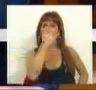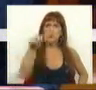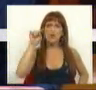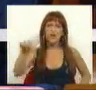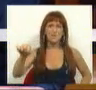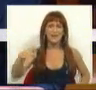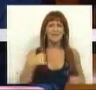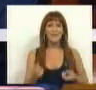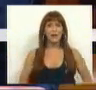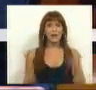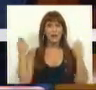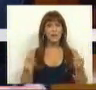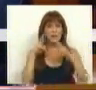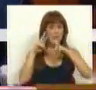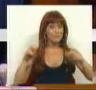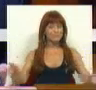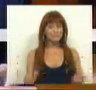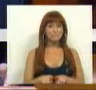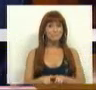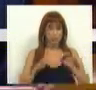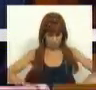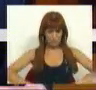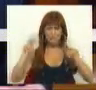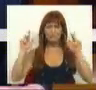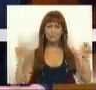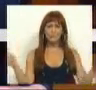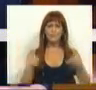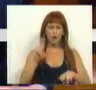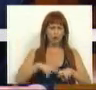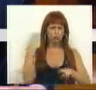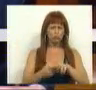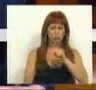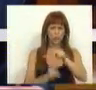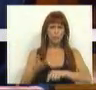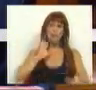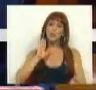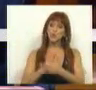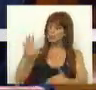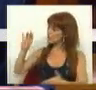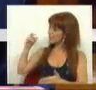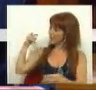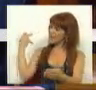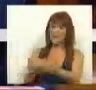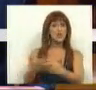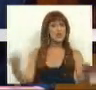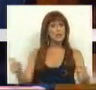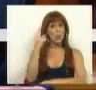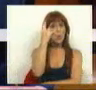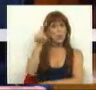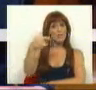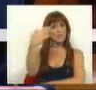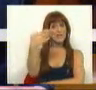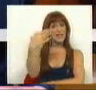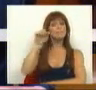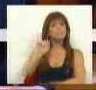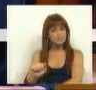O investimento em investigação e desenvolvimento duplicou na última década, atingindo 1,7